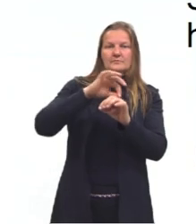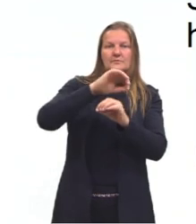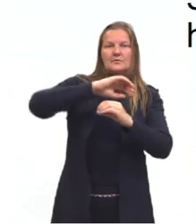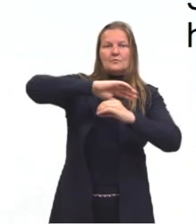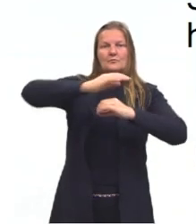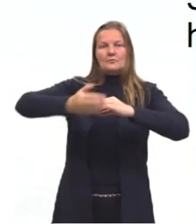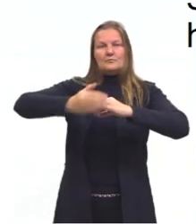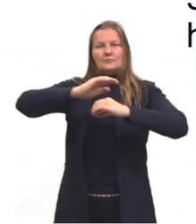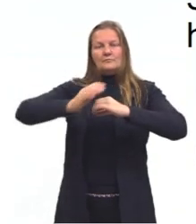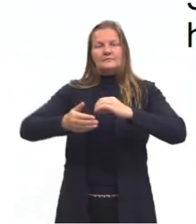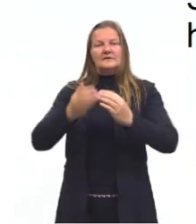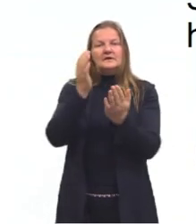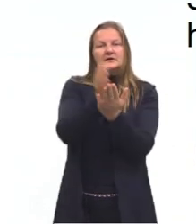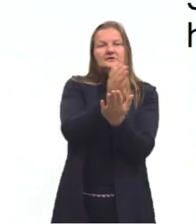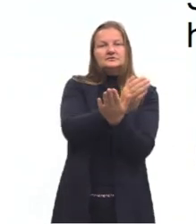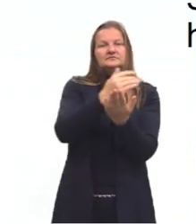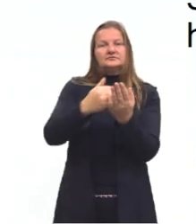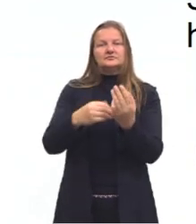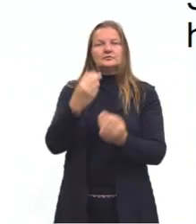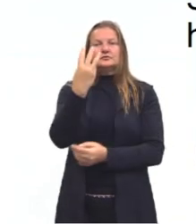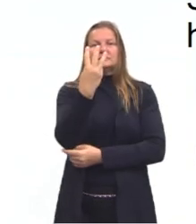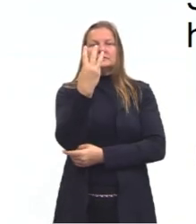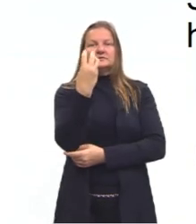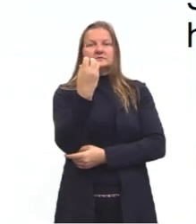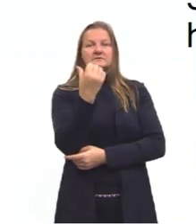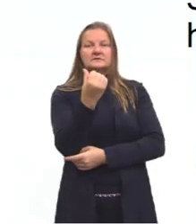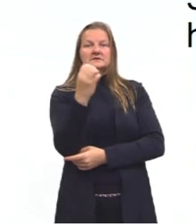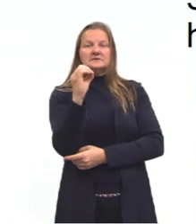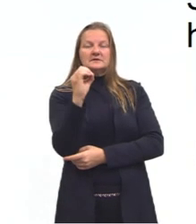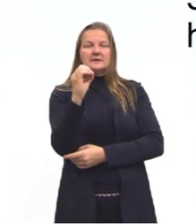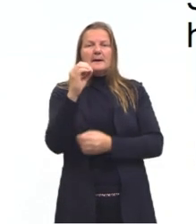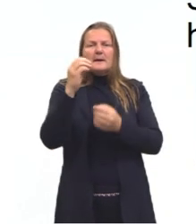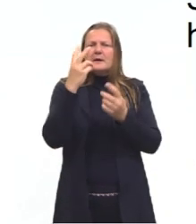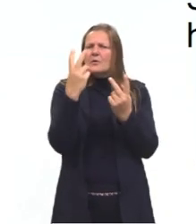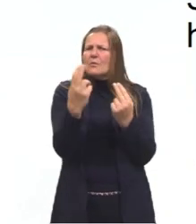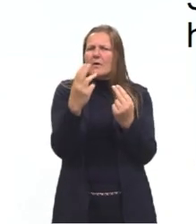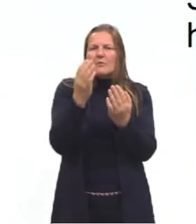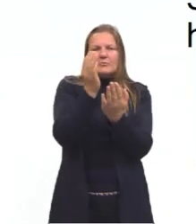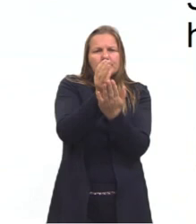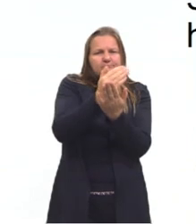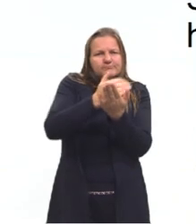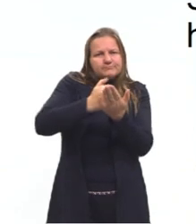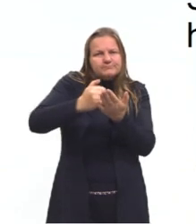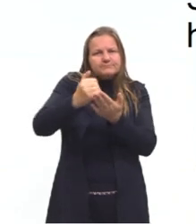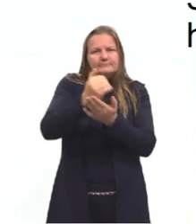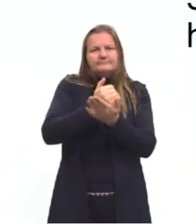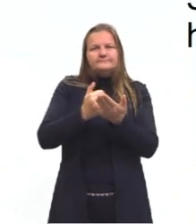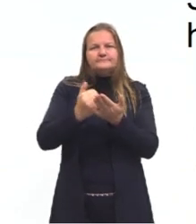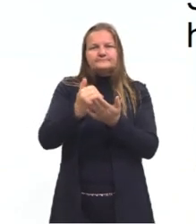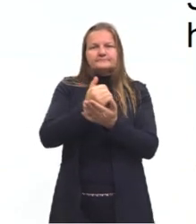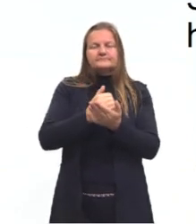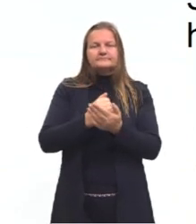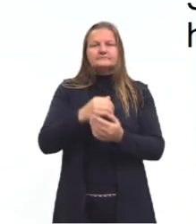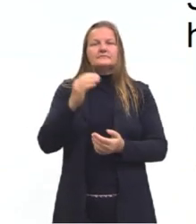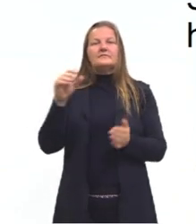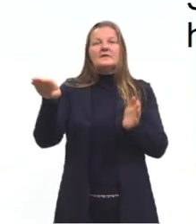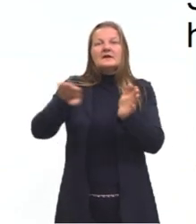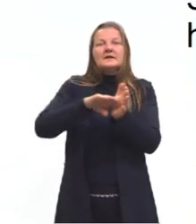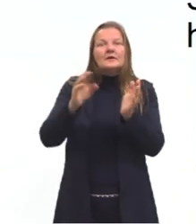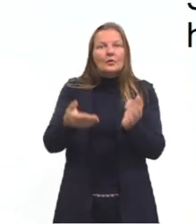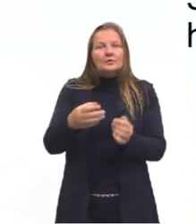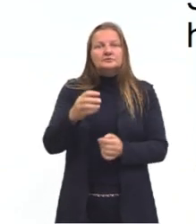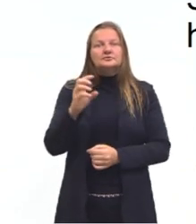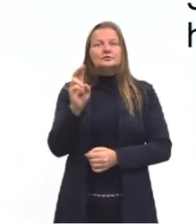Hipercodiniceia dividiu-a em 360 partes iguais. Criando a unidade que conhecemos até hoje